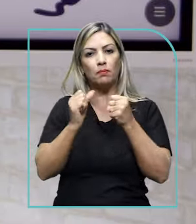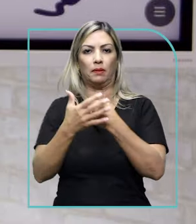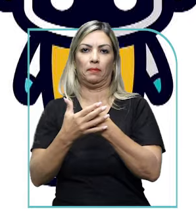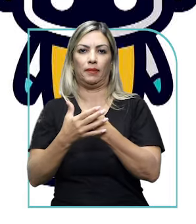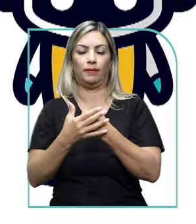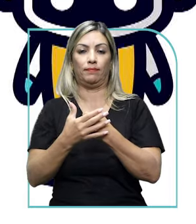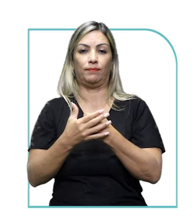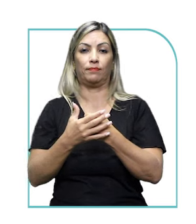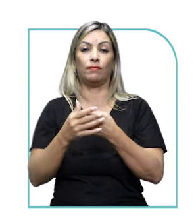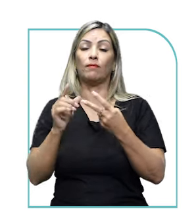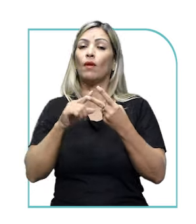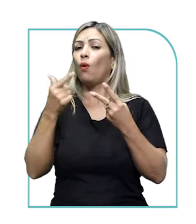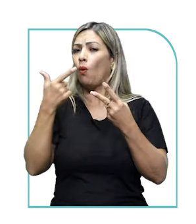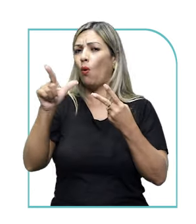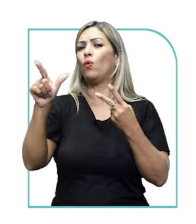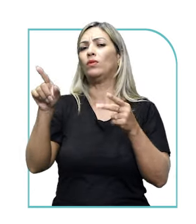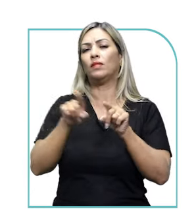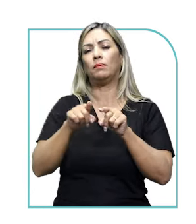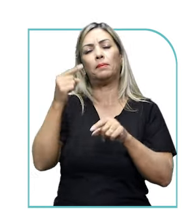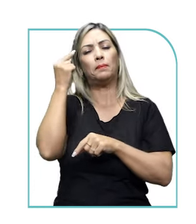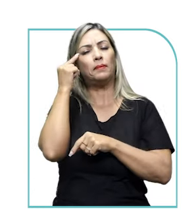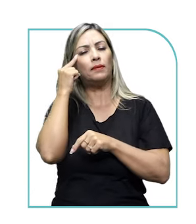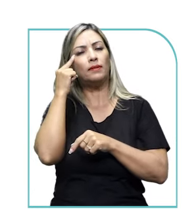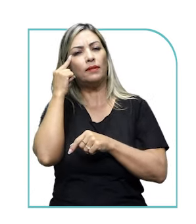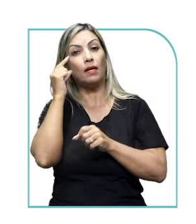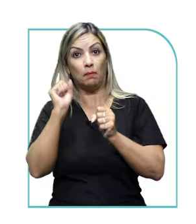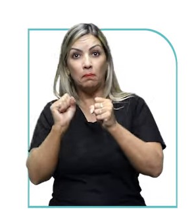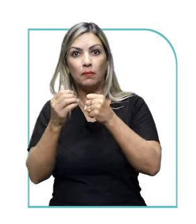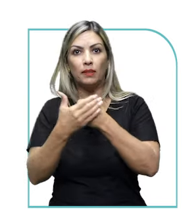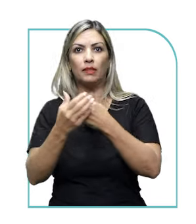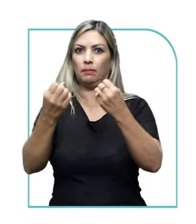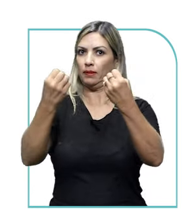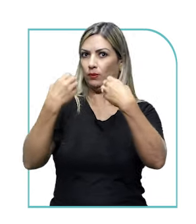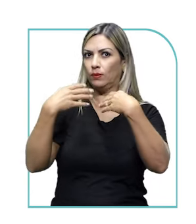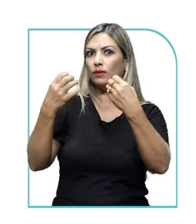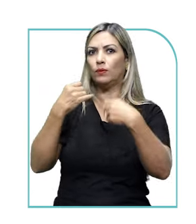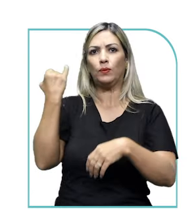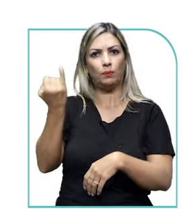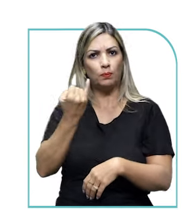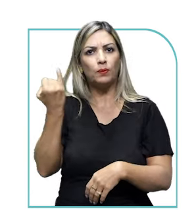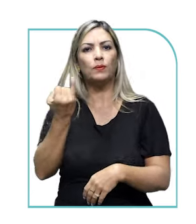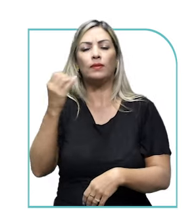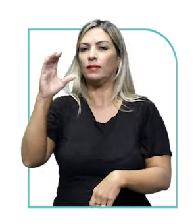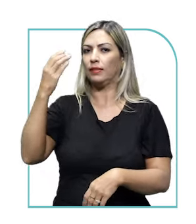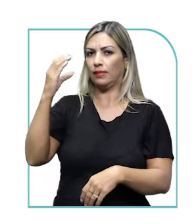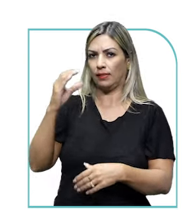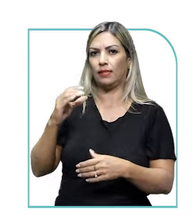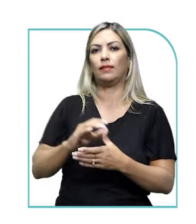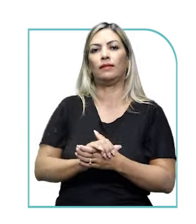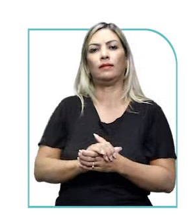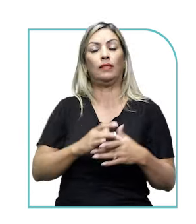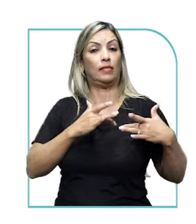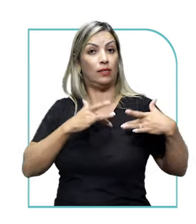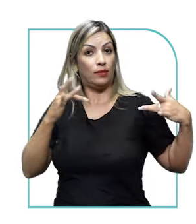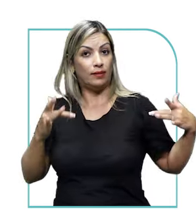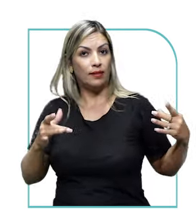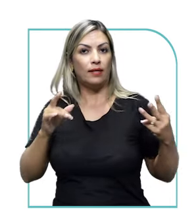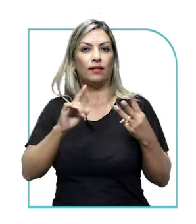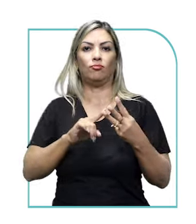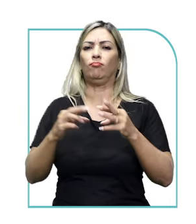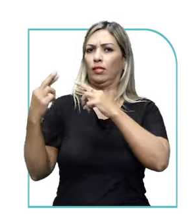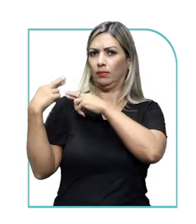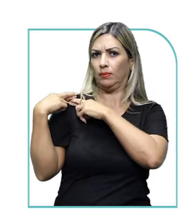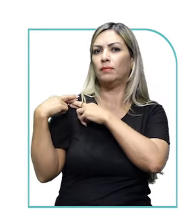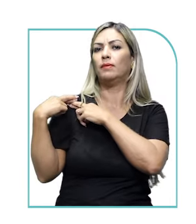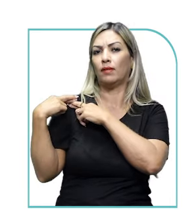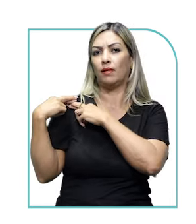pandêmico. Uma outra questão interessante é a gente pensar. A pandemia nos ensinou a importância da ciência, da solidariedade e